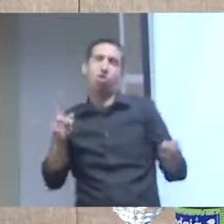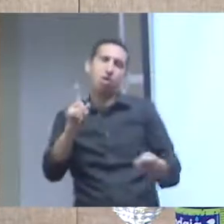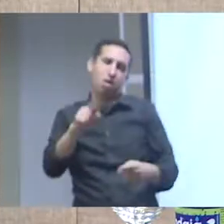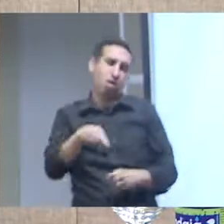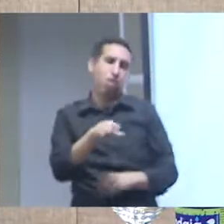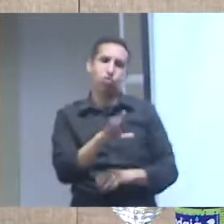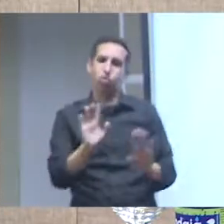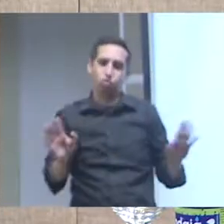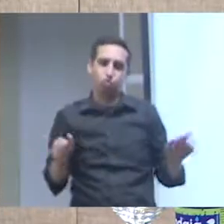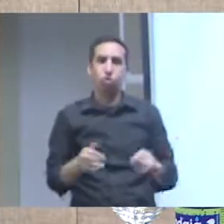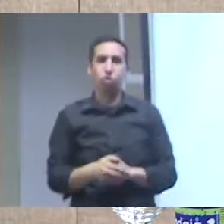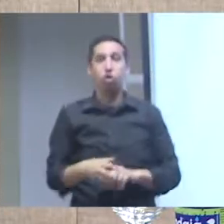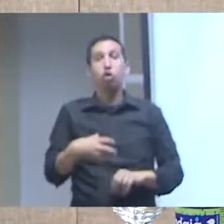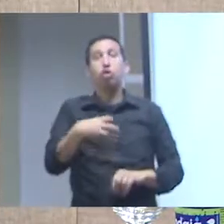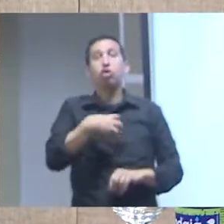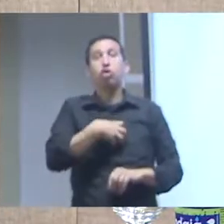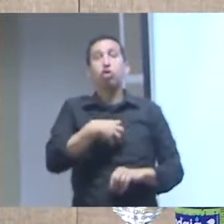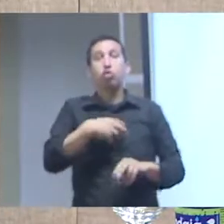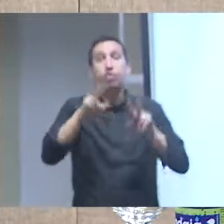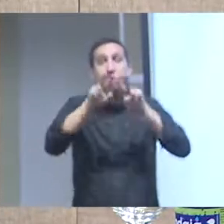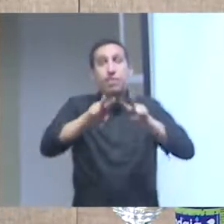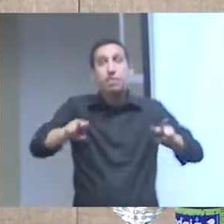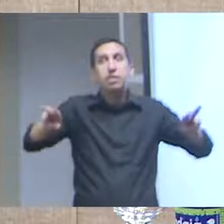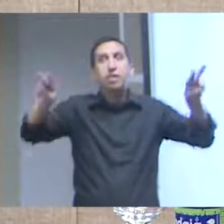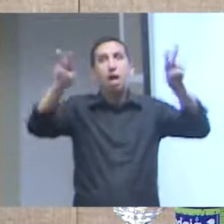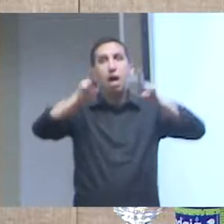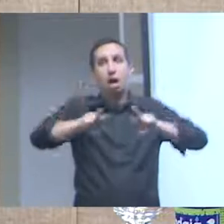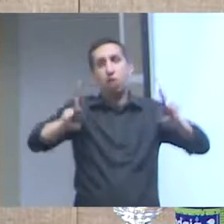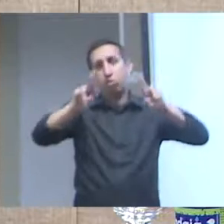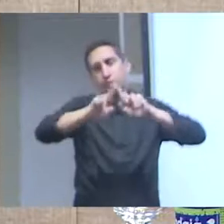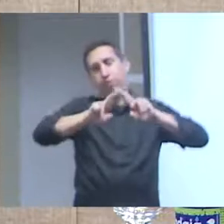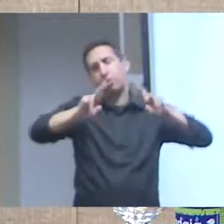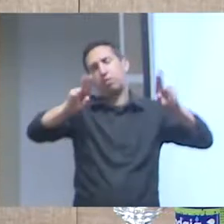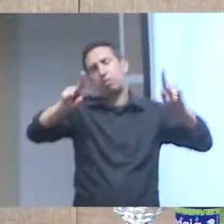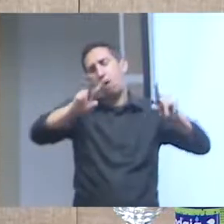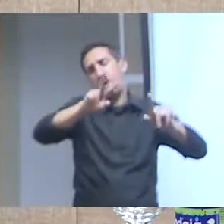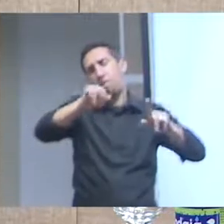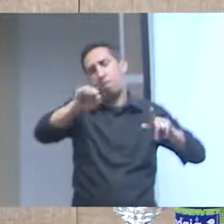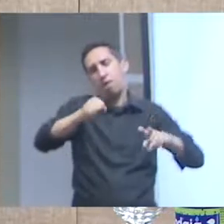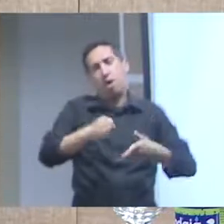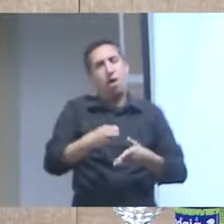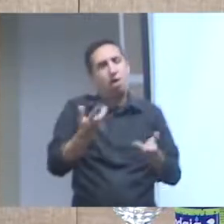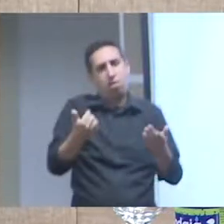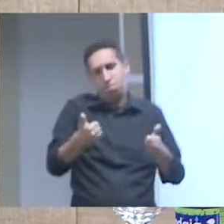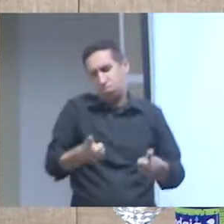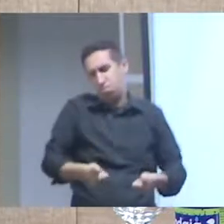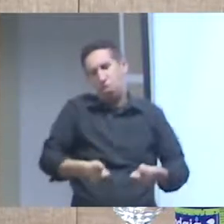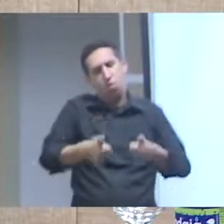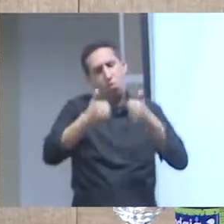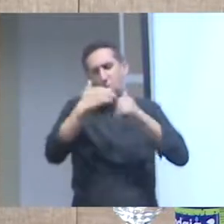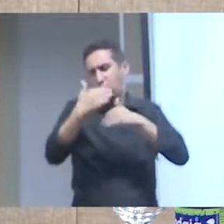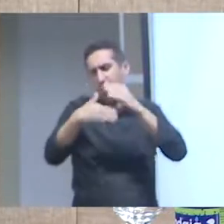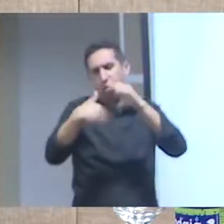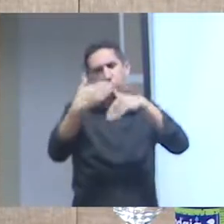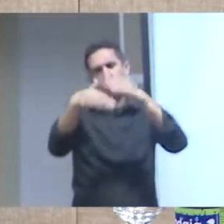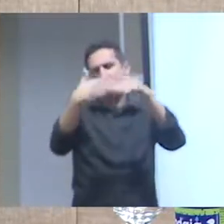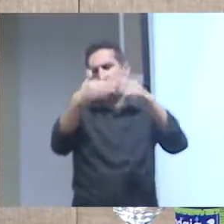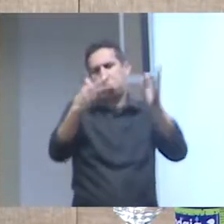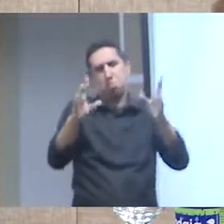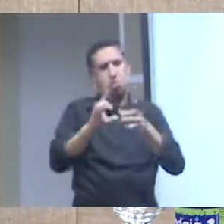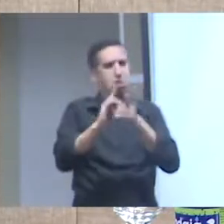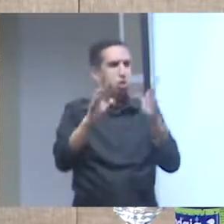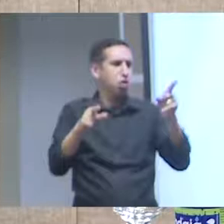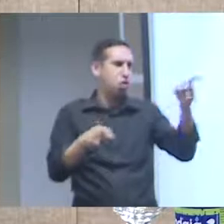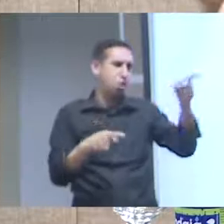favorecer a democratização e a apropriação social da informação acho que a tua pergunta foi ótima para eu esclarecer um pouco isso existe